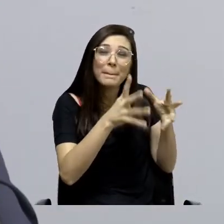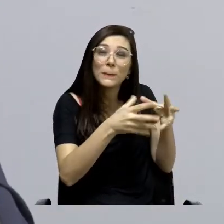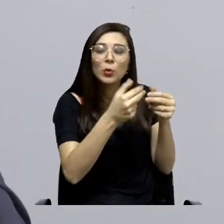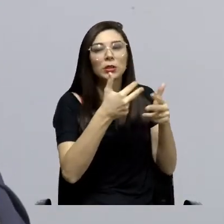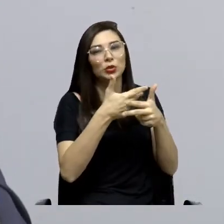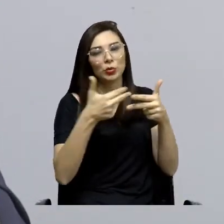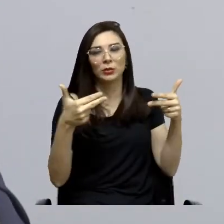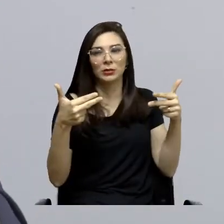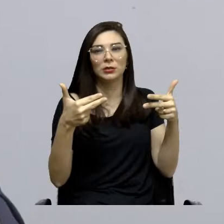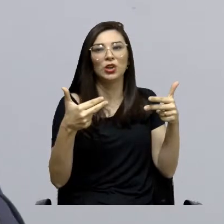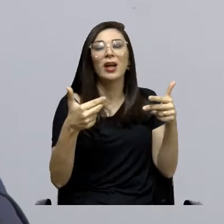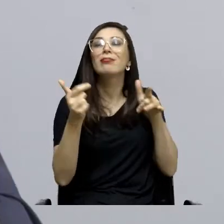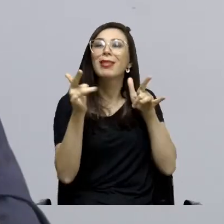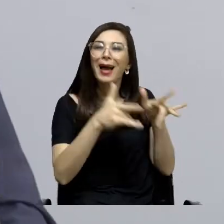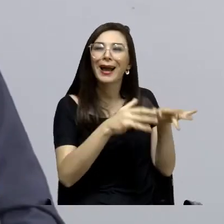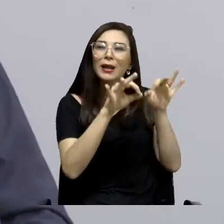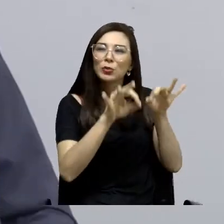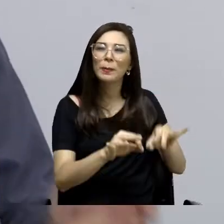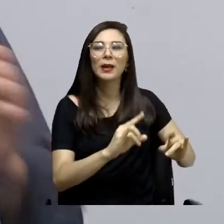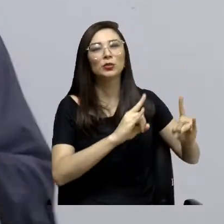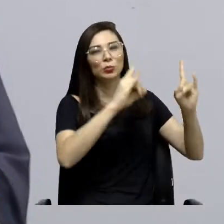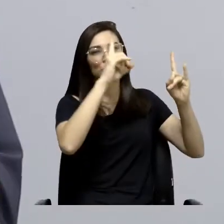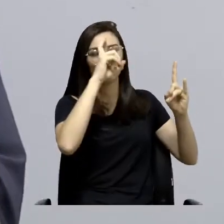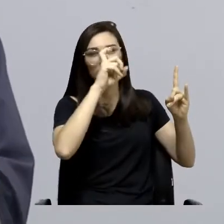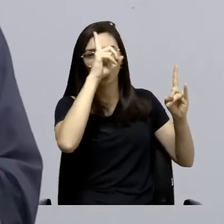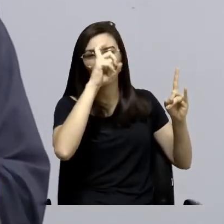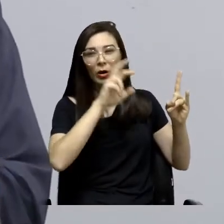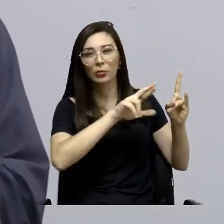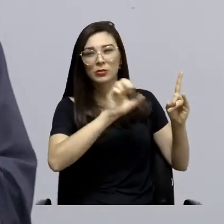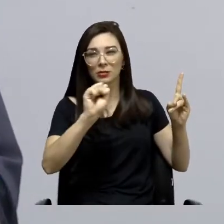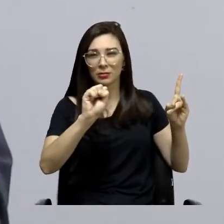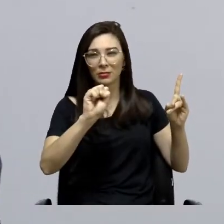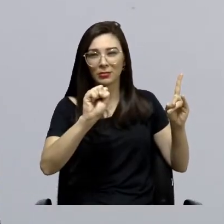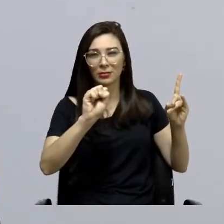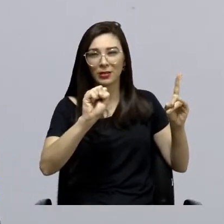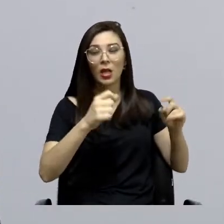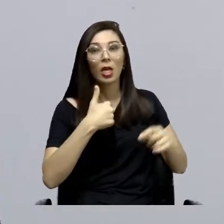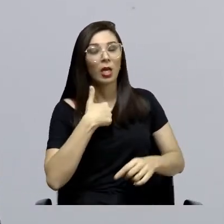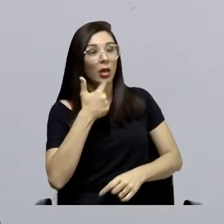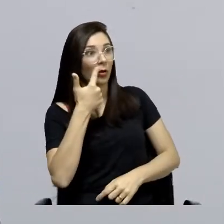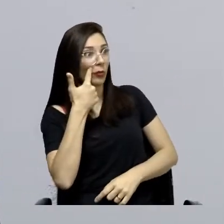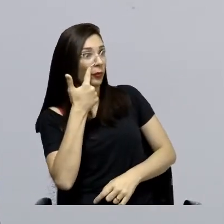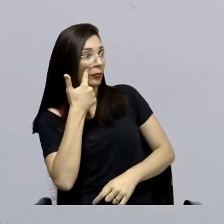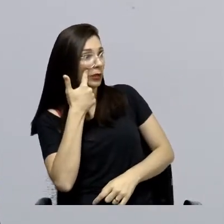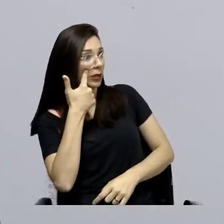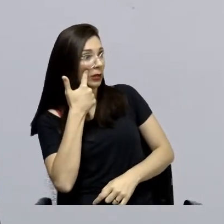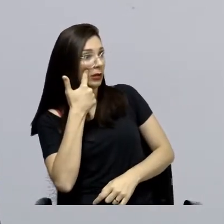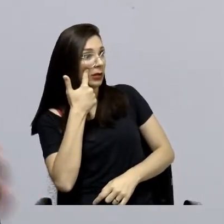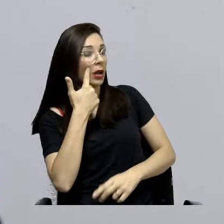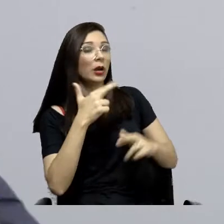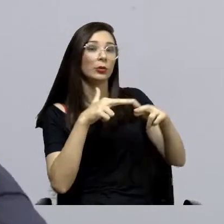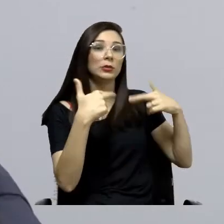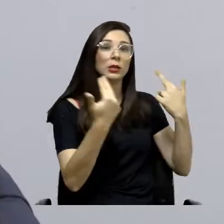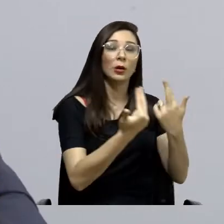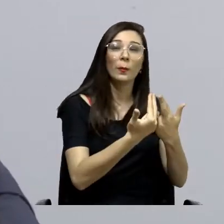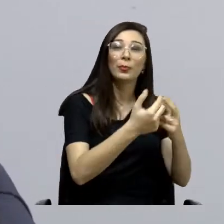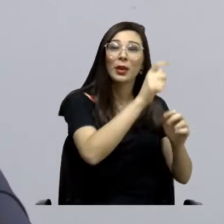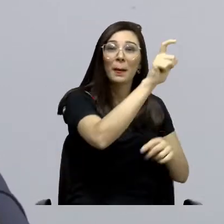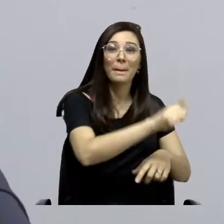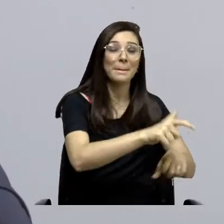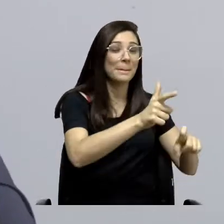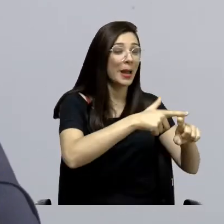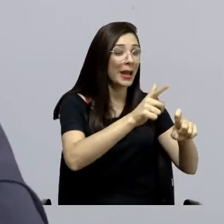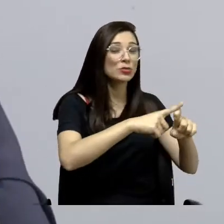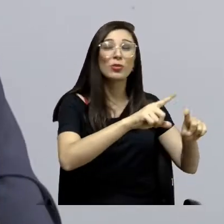assim, abandonado. Pelo que eu vi hoje, os médicos reclamando muito,